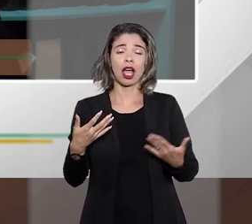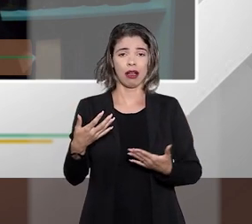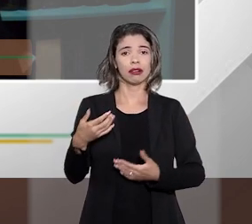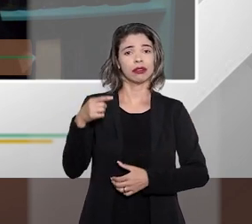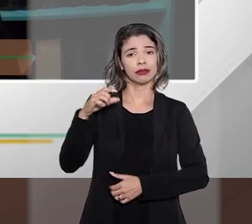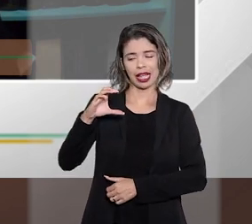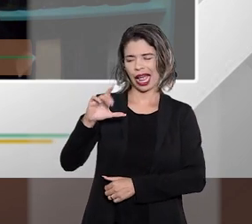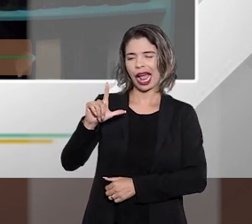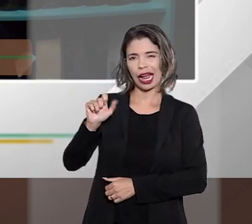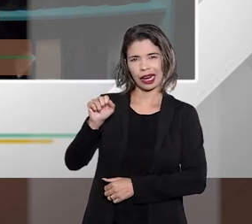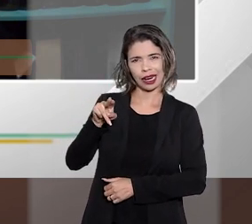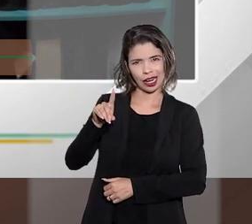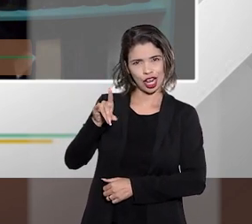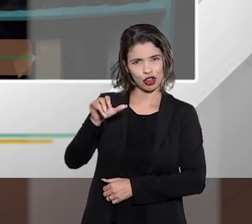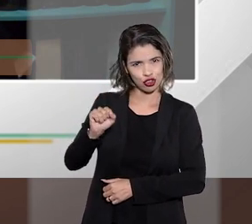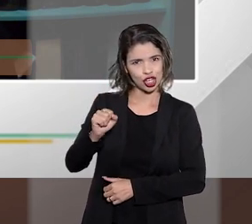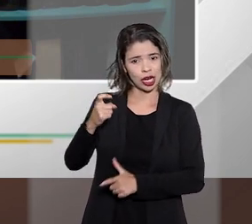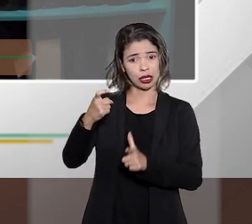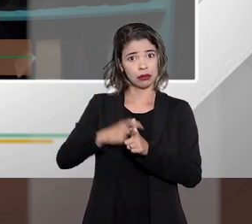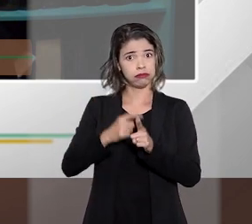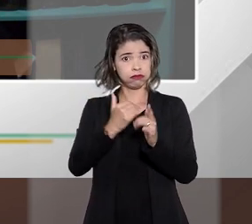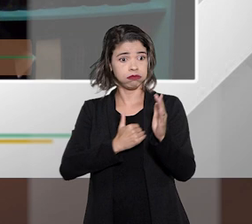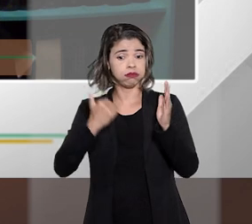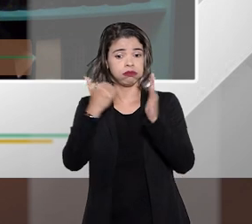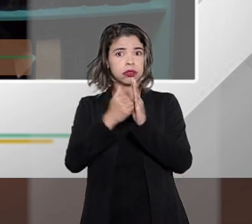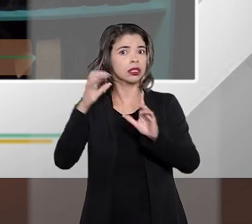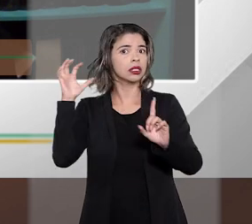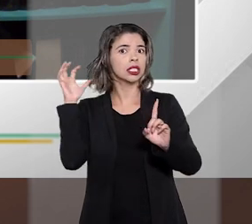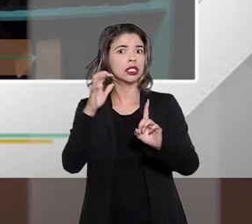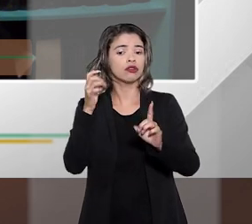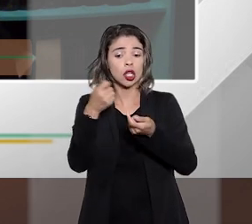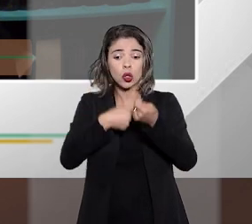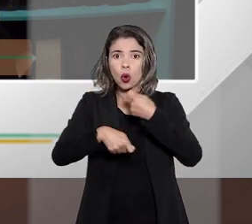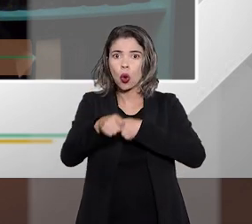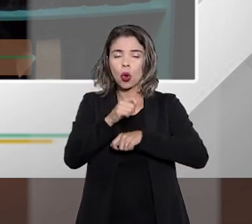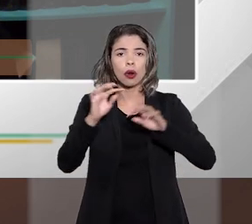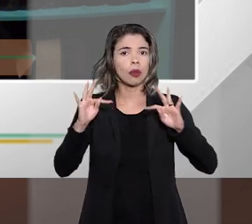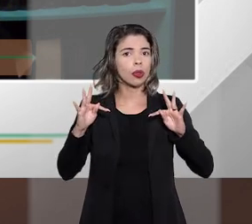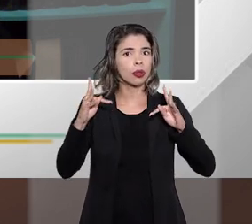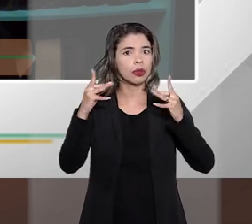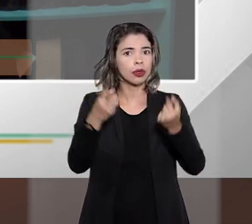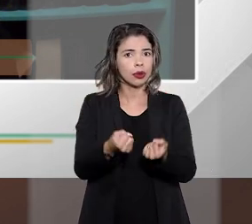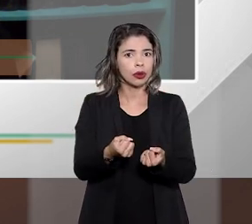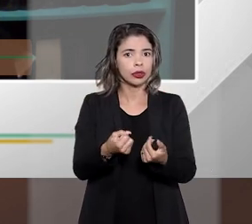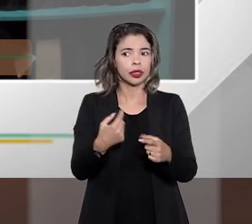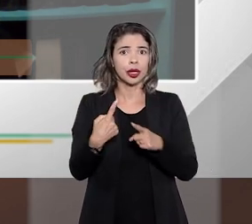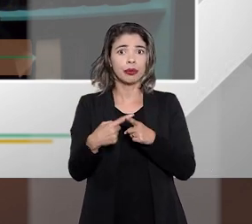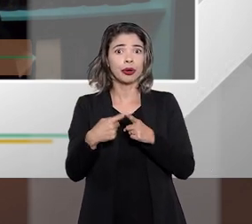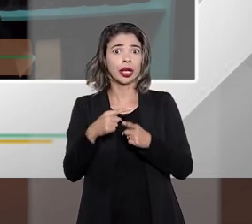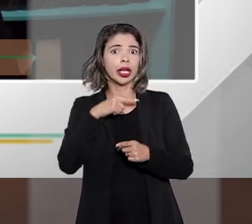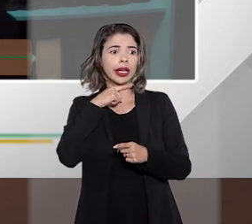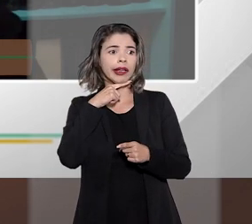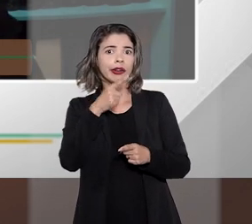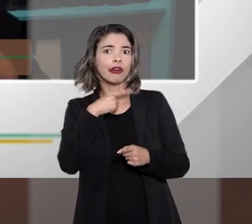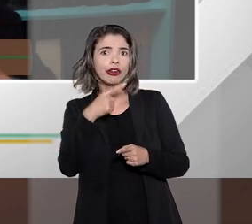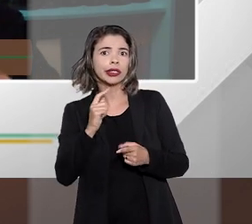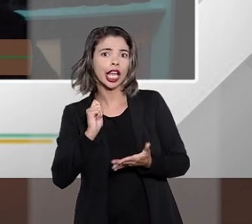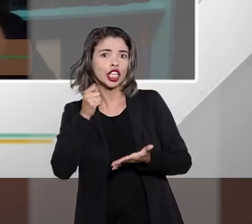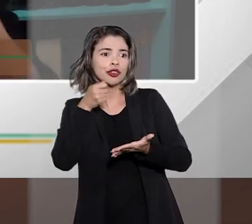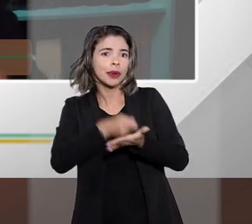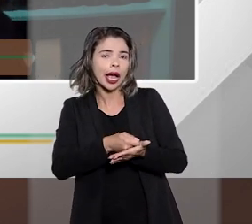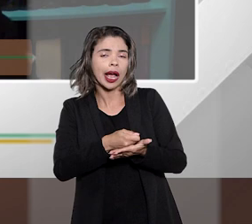importante que o superendividamento ele afeta a economia porque o consumidor ele não paga o crédito então também